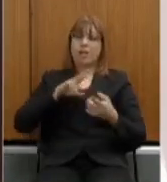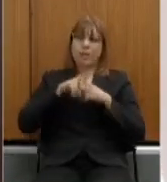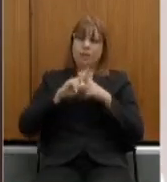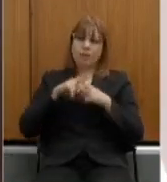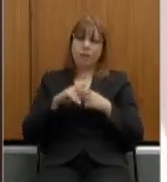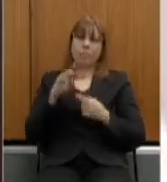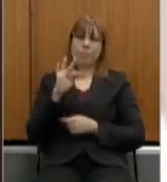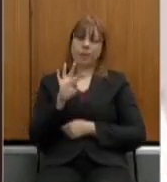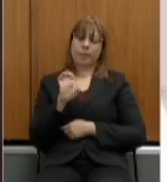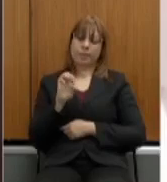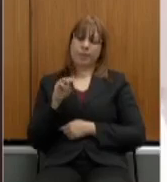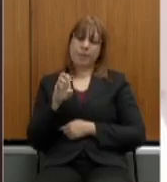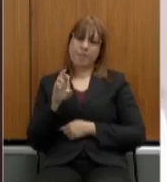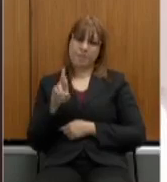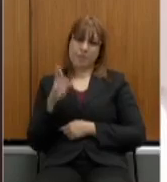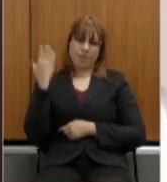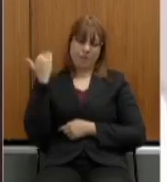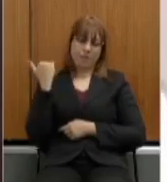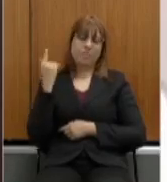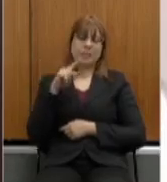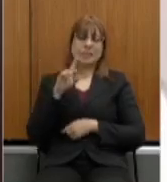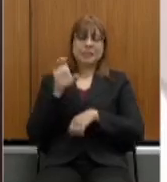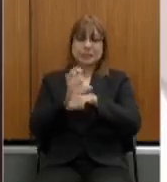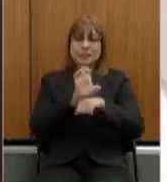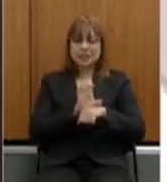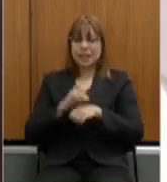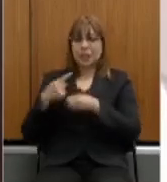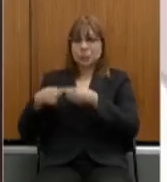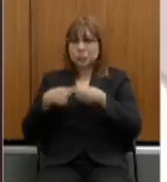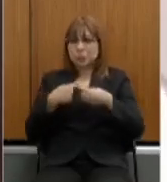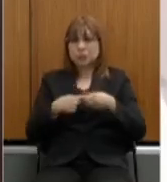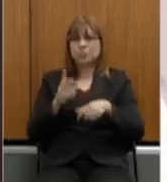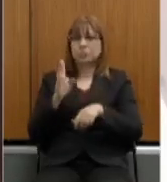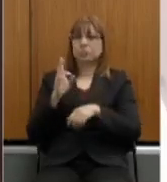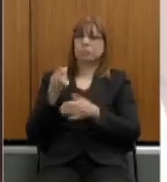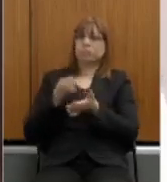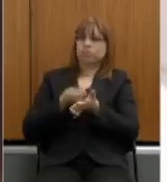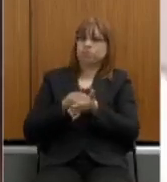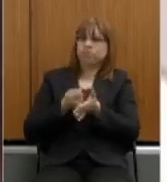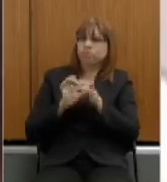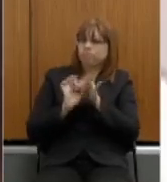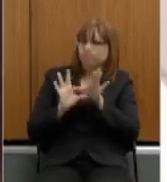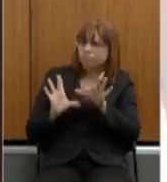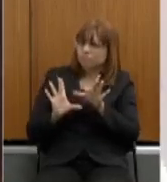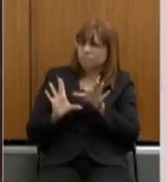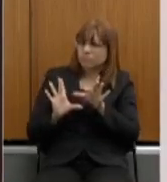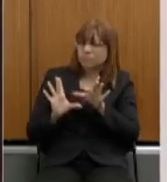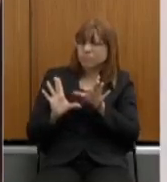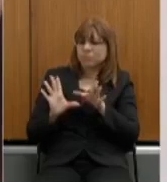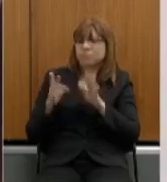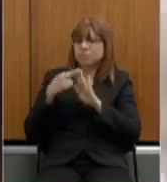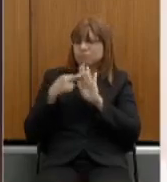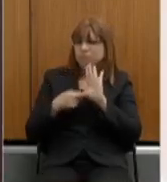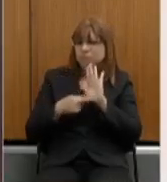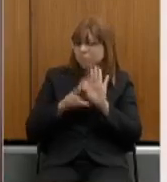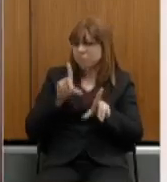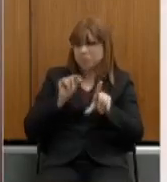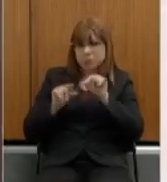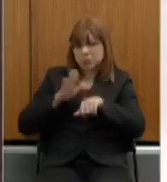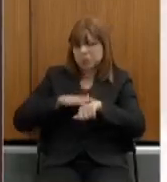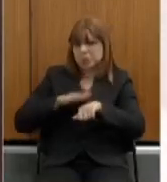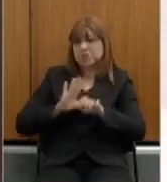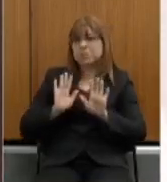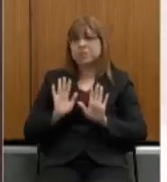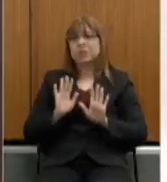questão de que estados e municípios deveriam ficar, deveriam poder escolher, embarcar na norma federal ou não,